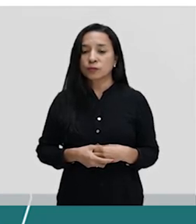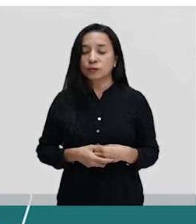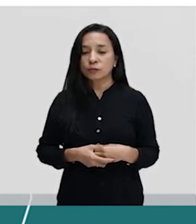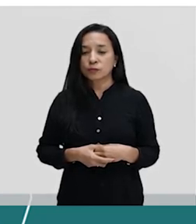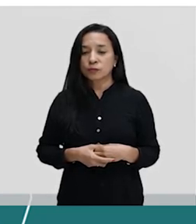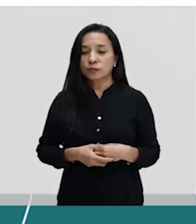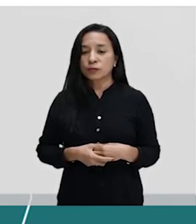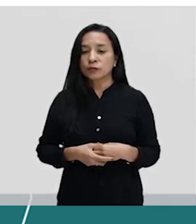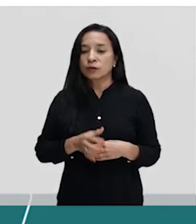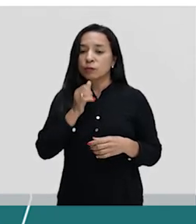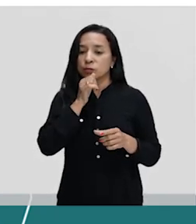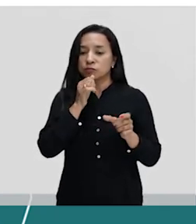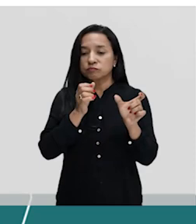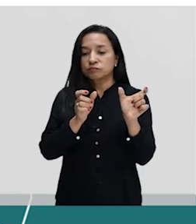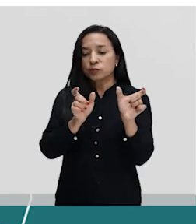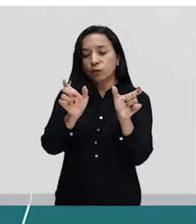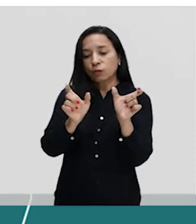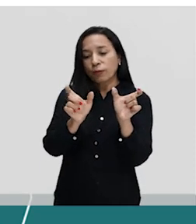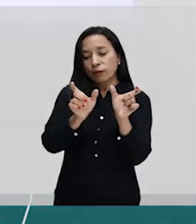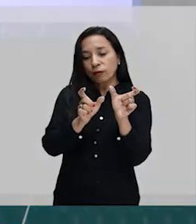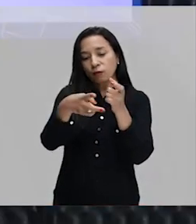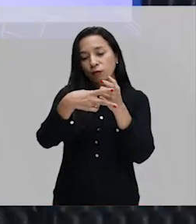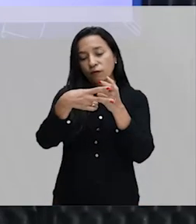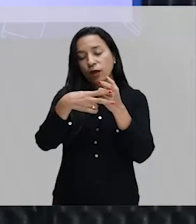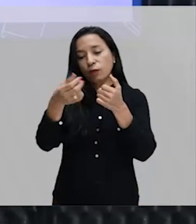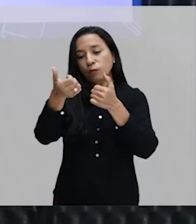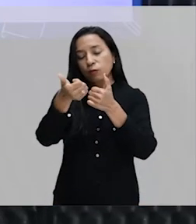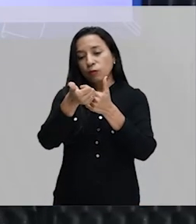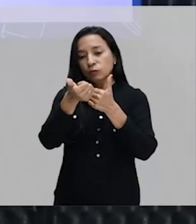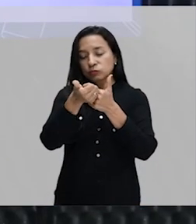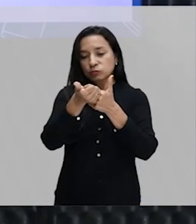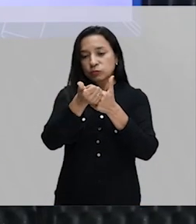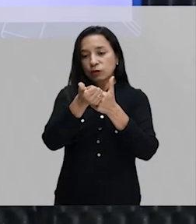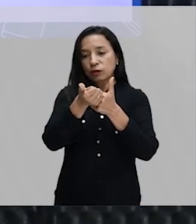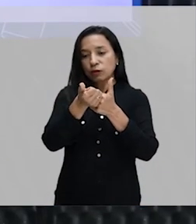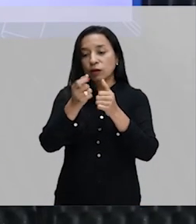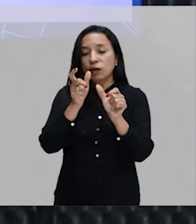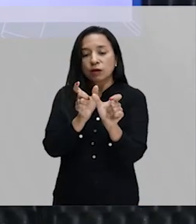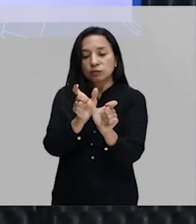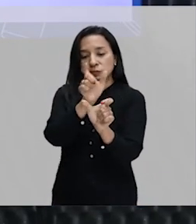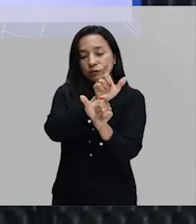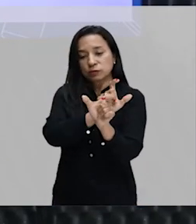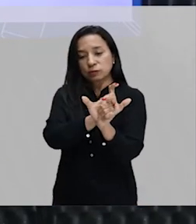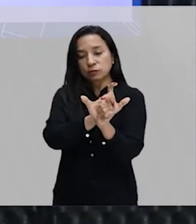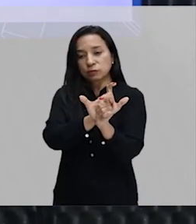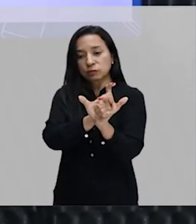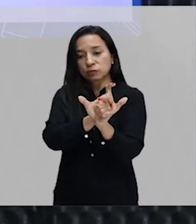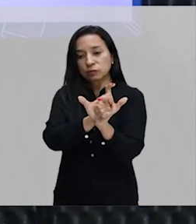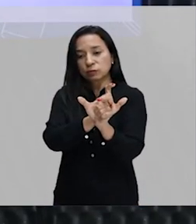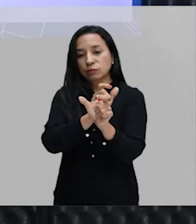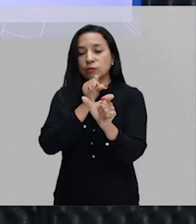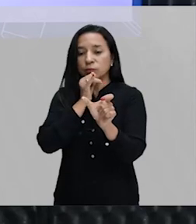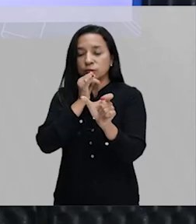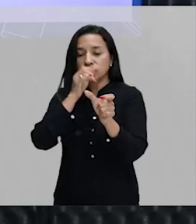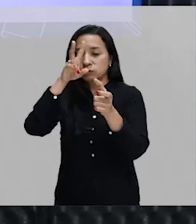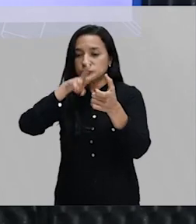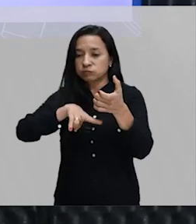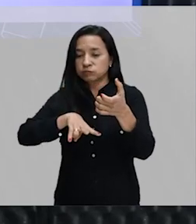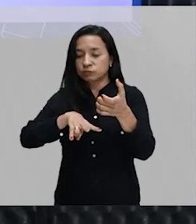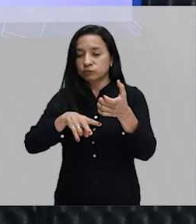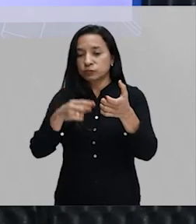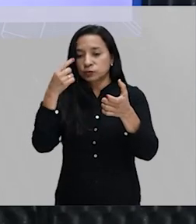Aí eu vou pegar o verbo auxiliar para colocar antes do meu verbo principal, tener, tá? Então, tu has tenido,